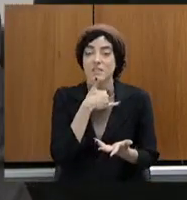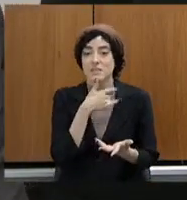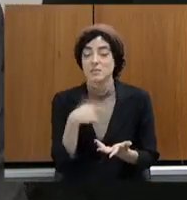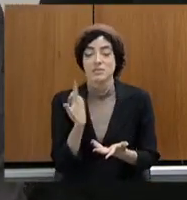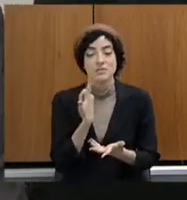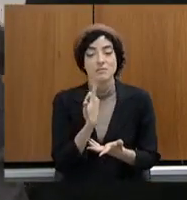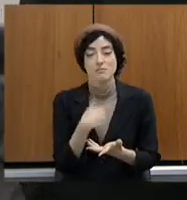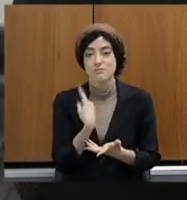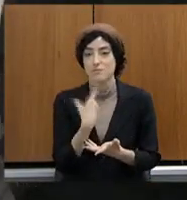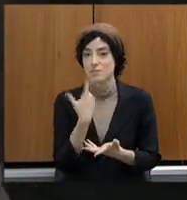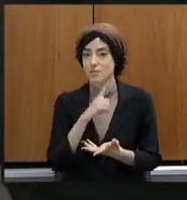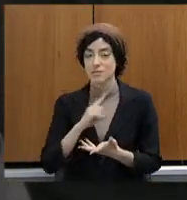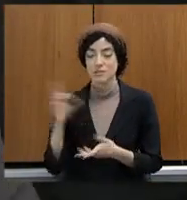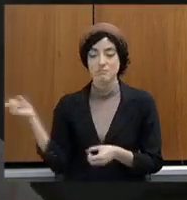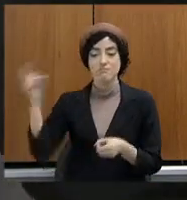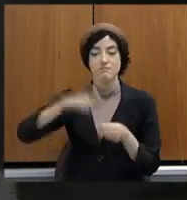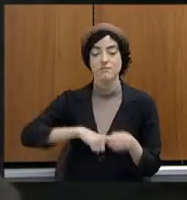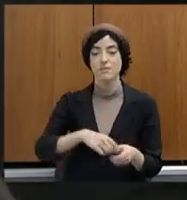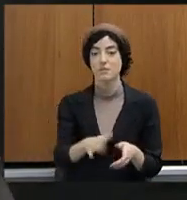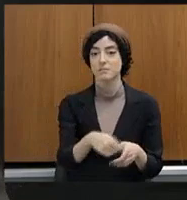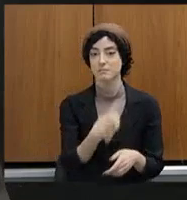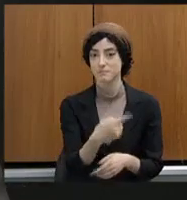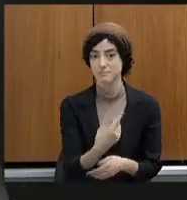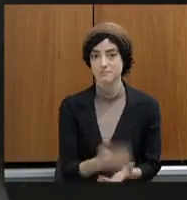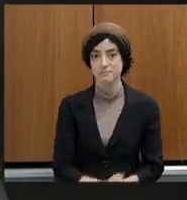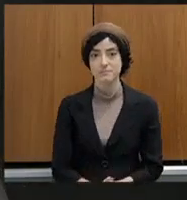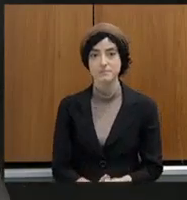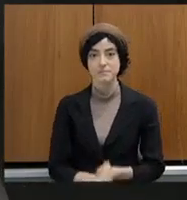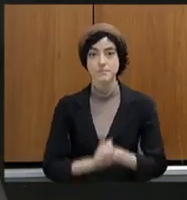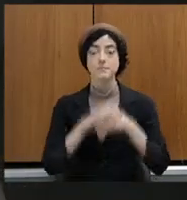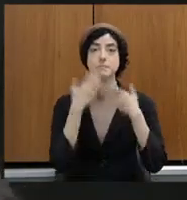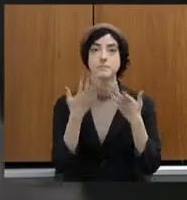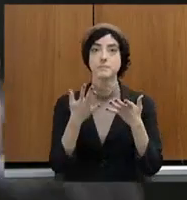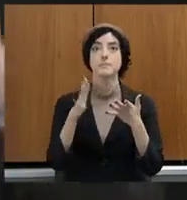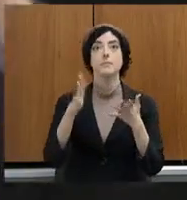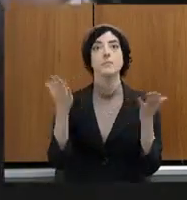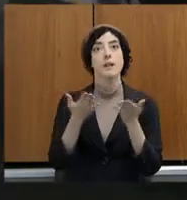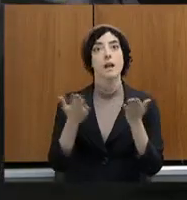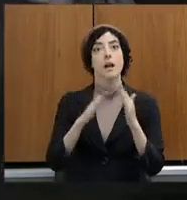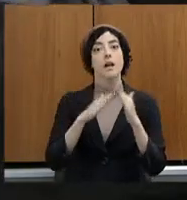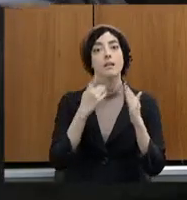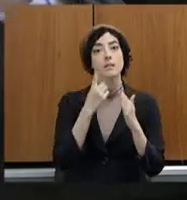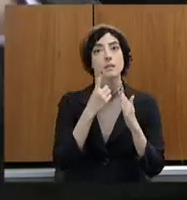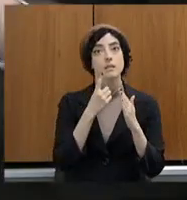entrega nas delegacias. Ainda tem um ruído na comunicação